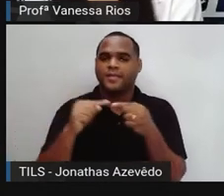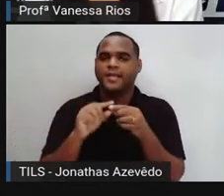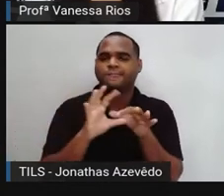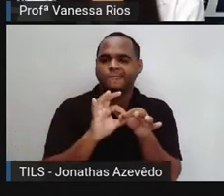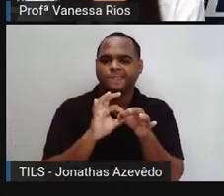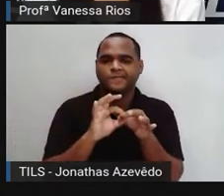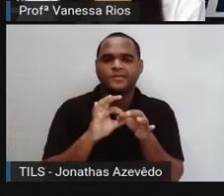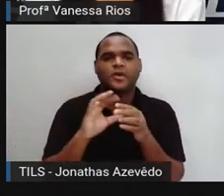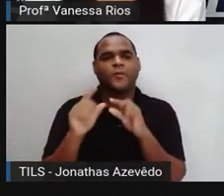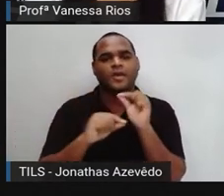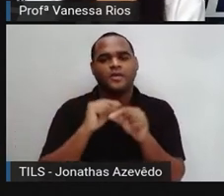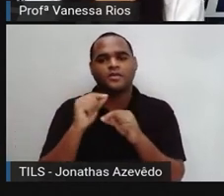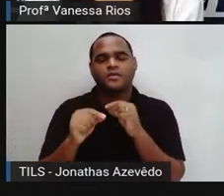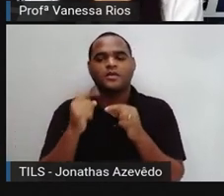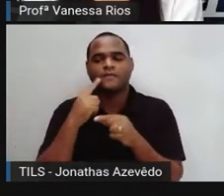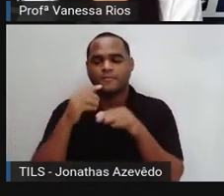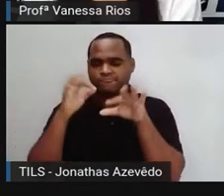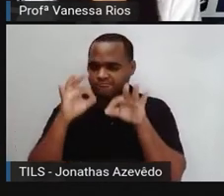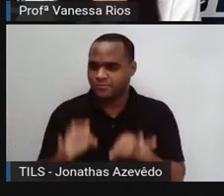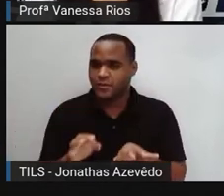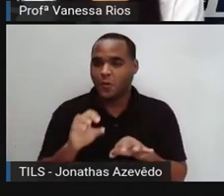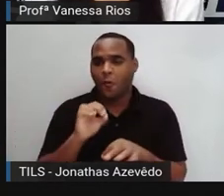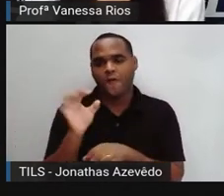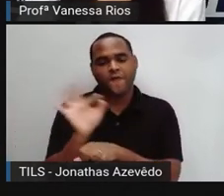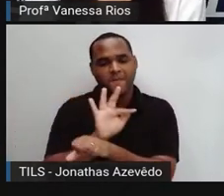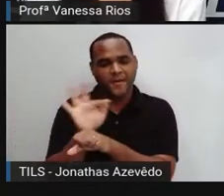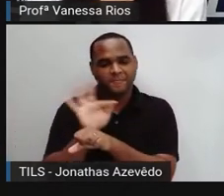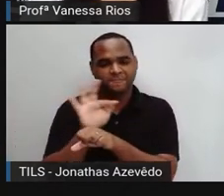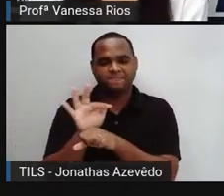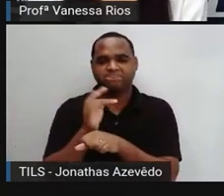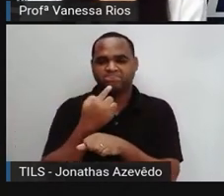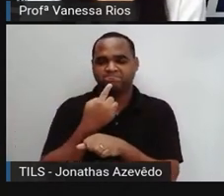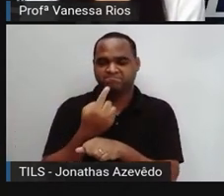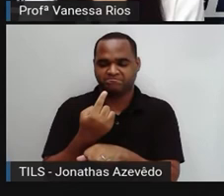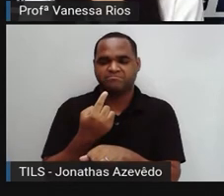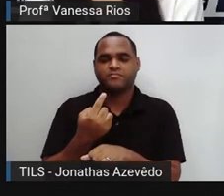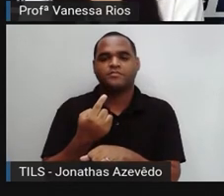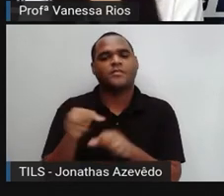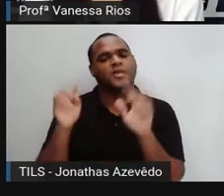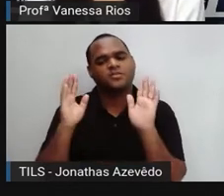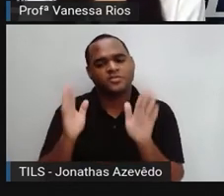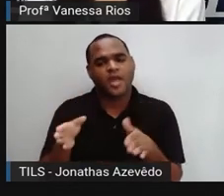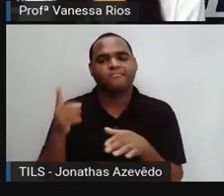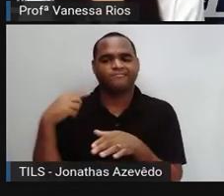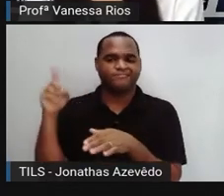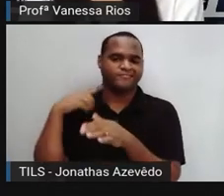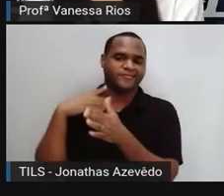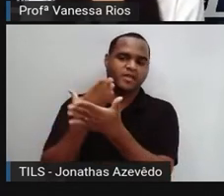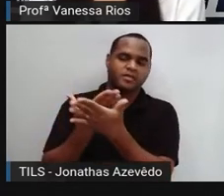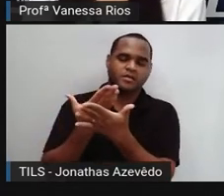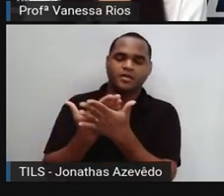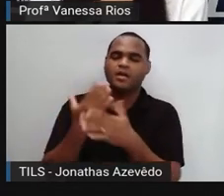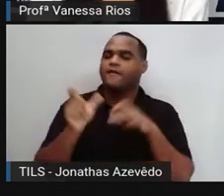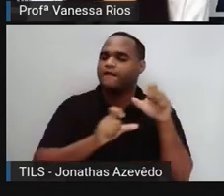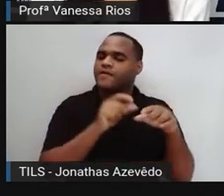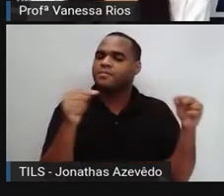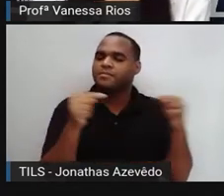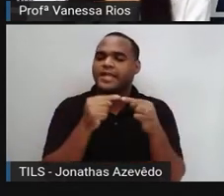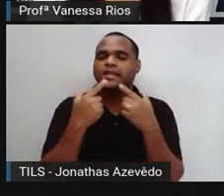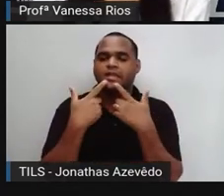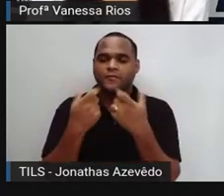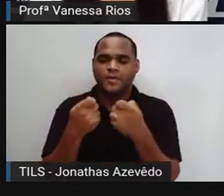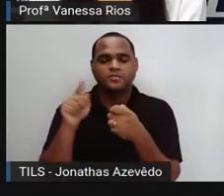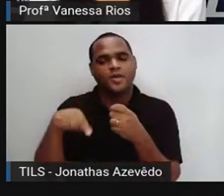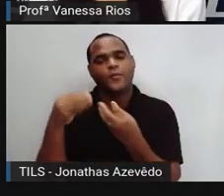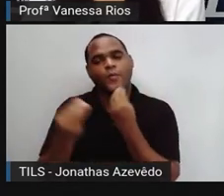associada à linguagem culta ou formal. E a gente já estudou, não é? Sobre as características do que seria a linguagem